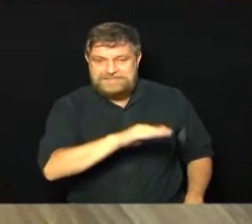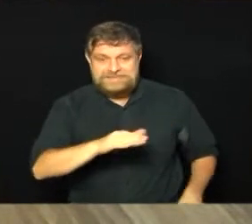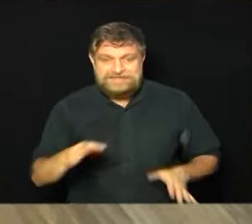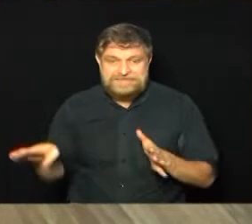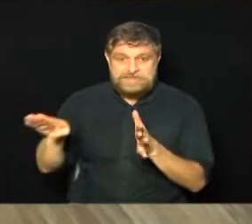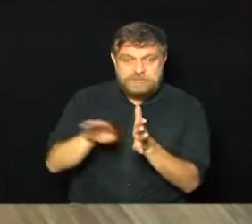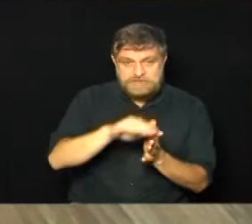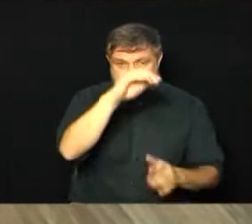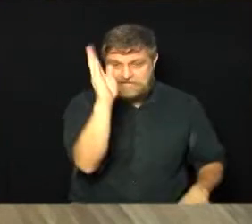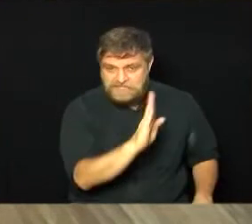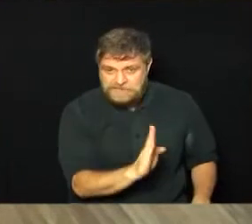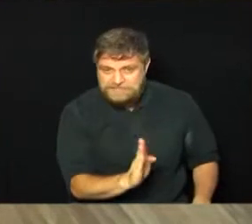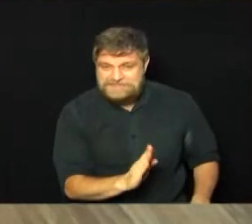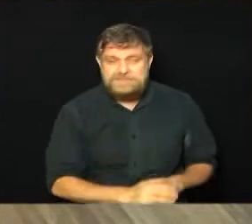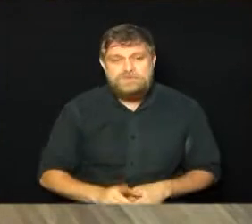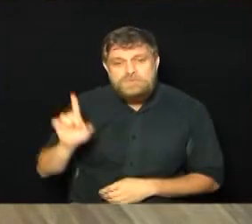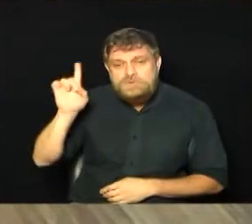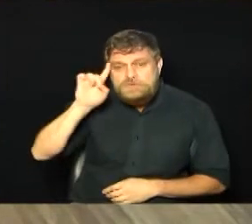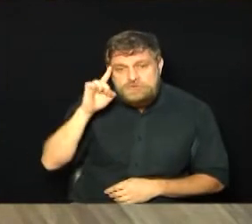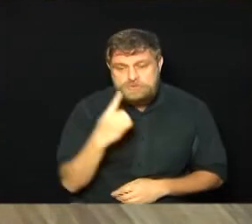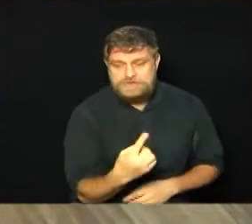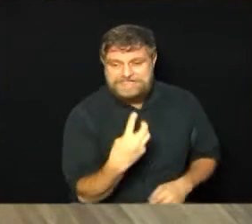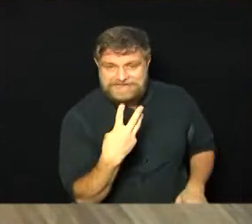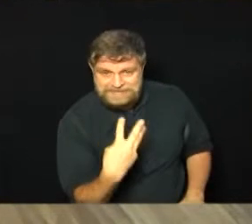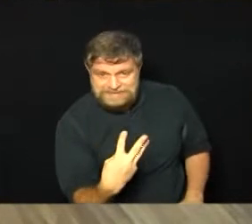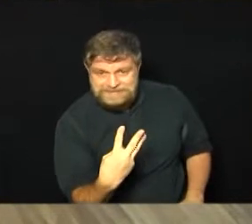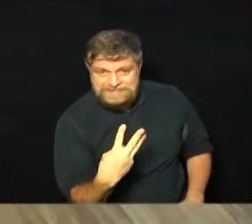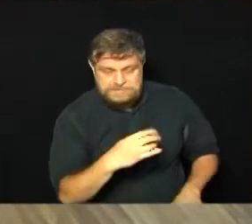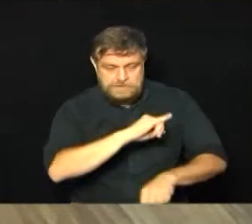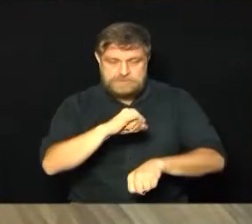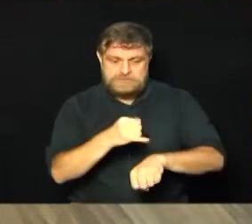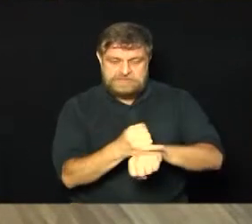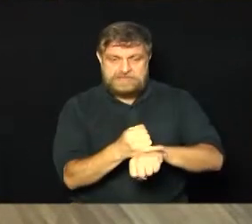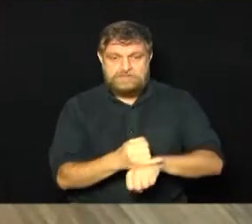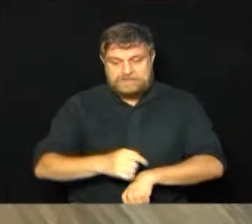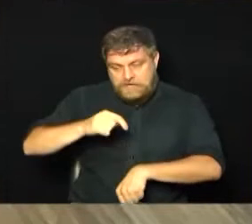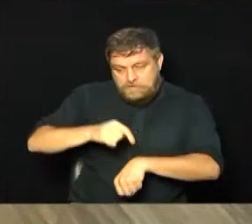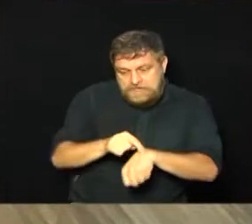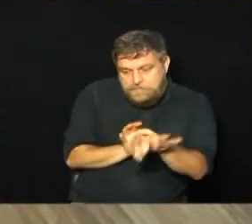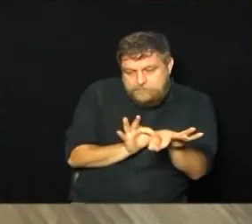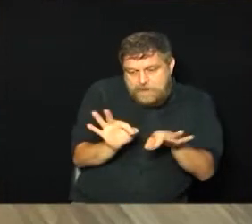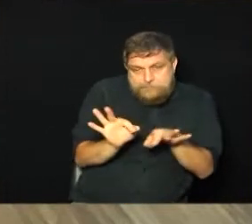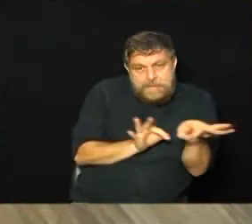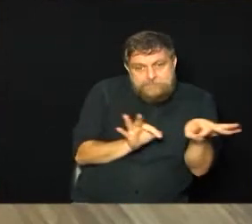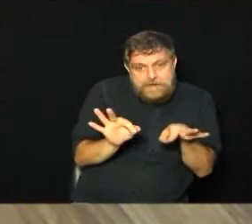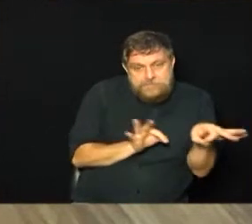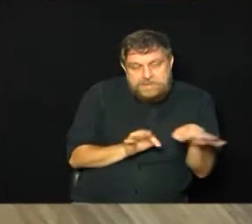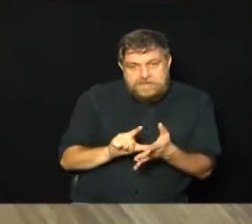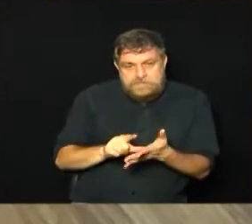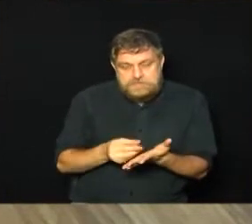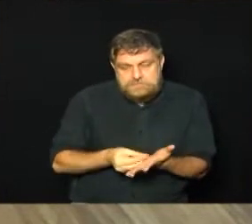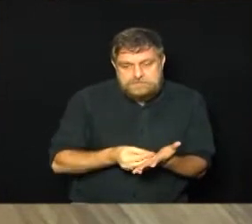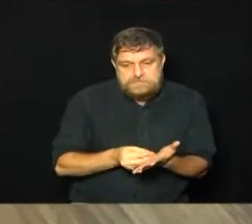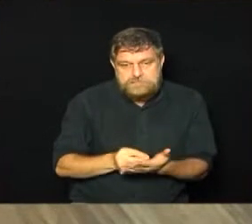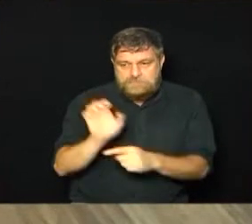chegar ao país aqui no próximo dia 13. Então, ainda tem um tempo para a gente poder se organizar e a distribuição aos